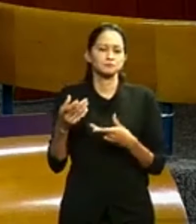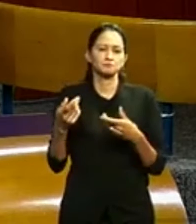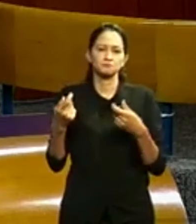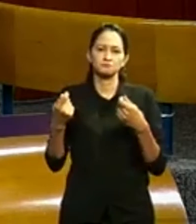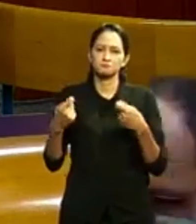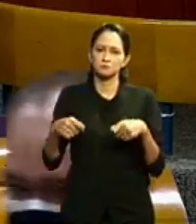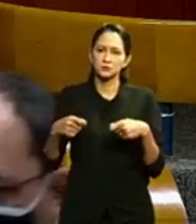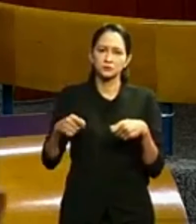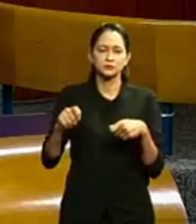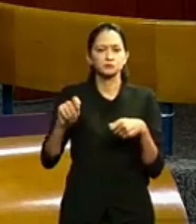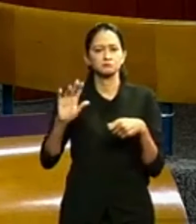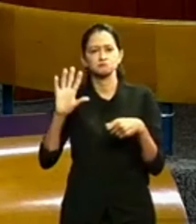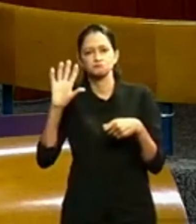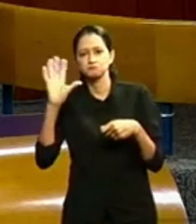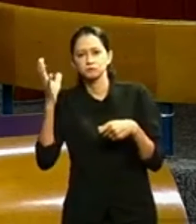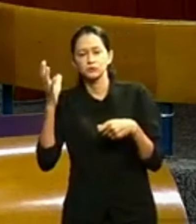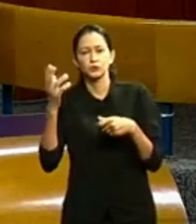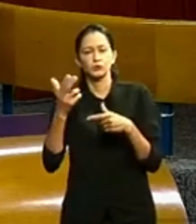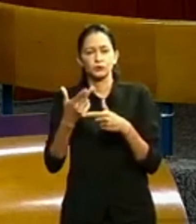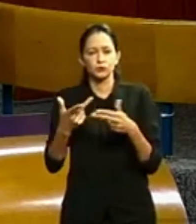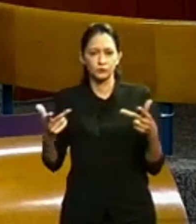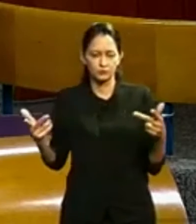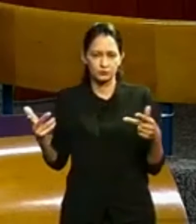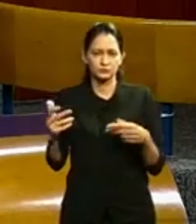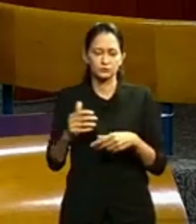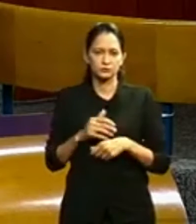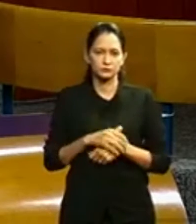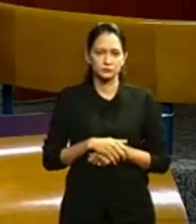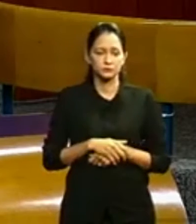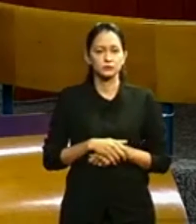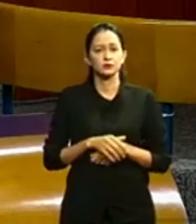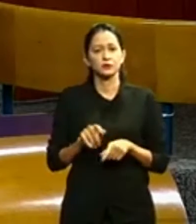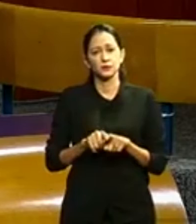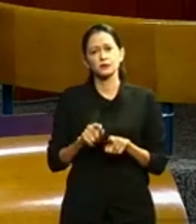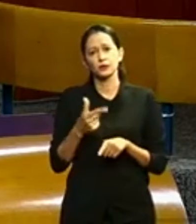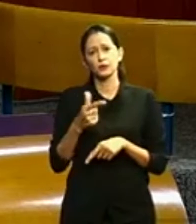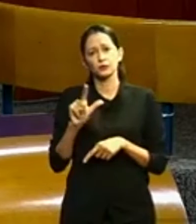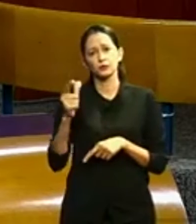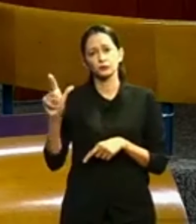possam acontecer relativas a esse campo. E outros.